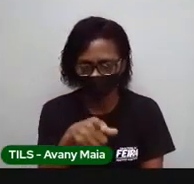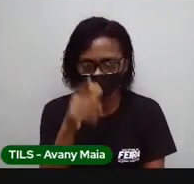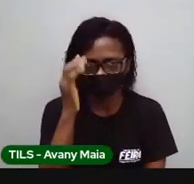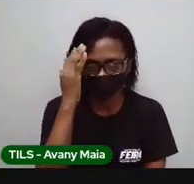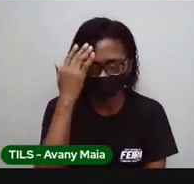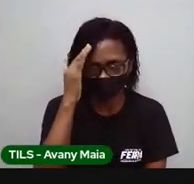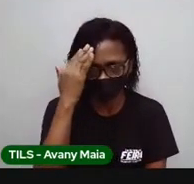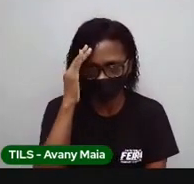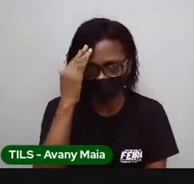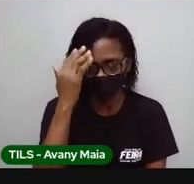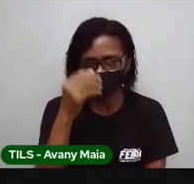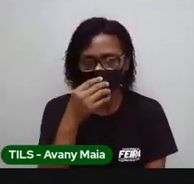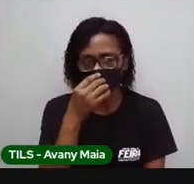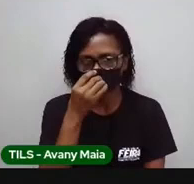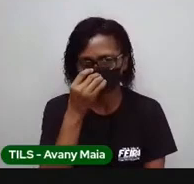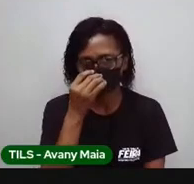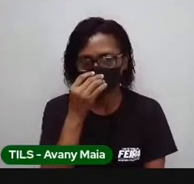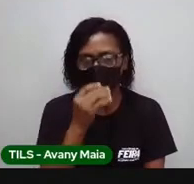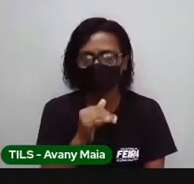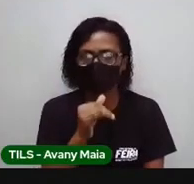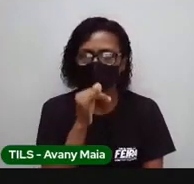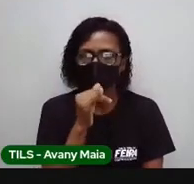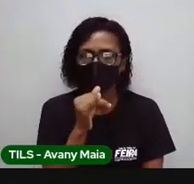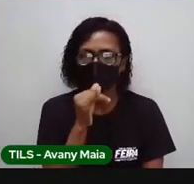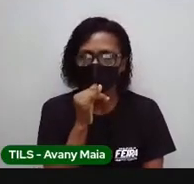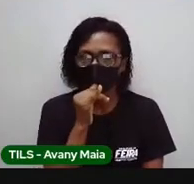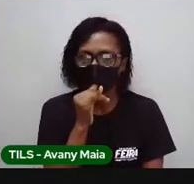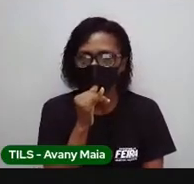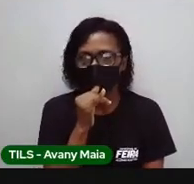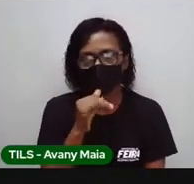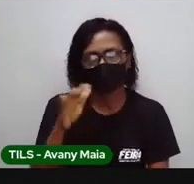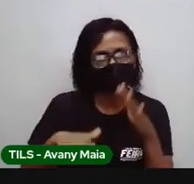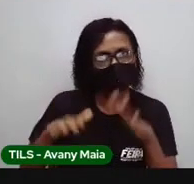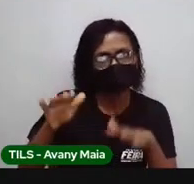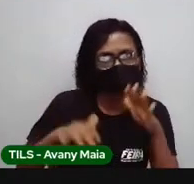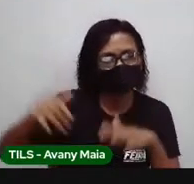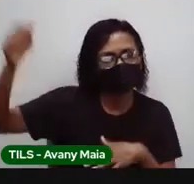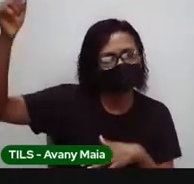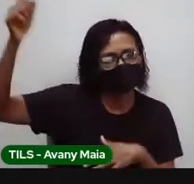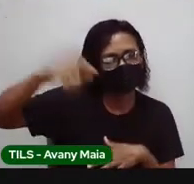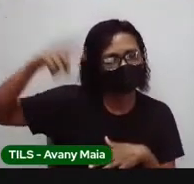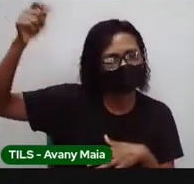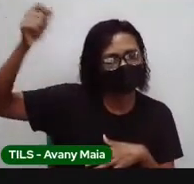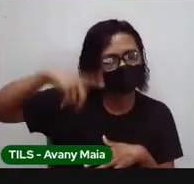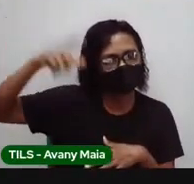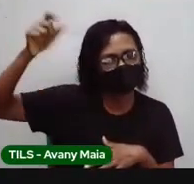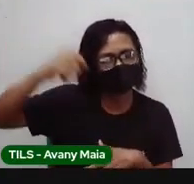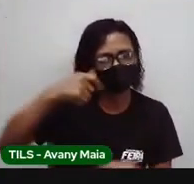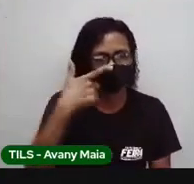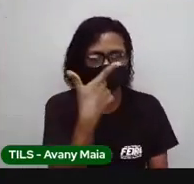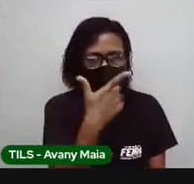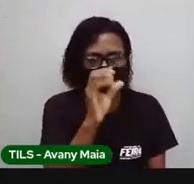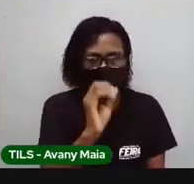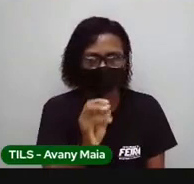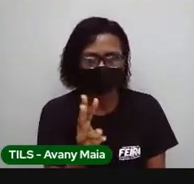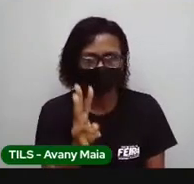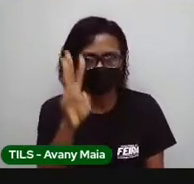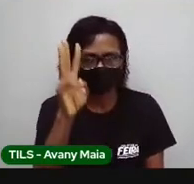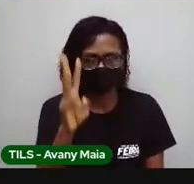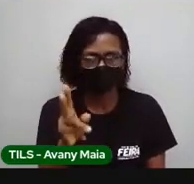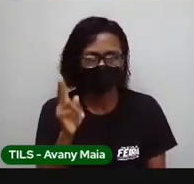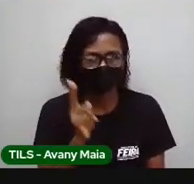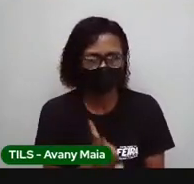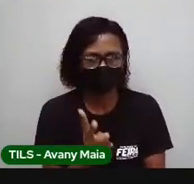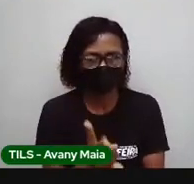Então, eu trago aqui um exemplozinho. Ó, supondo que uma lâmpada de 20 watts permanece acesa